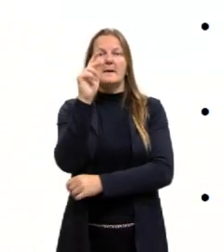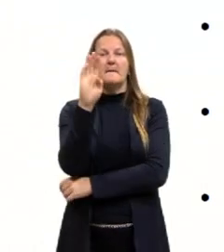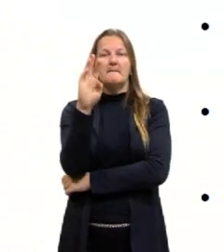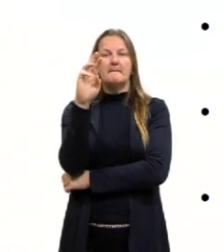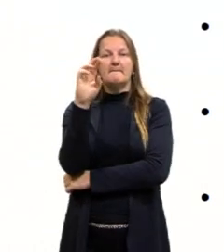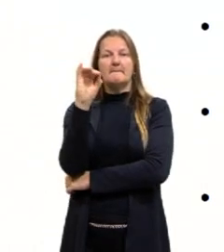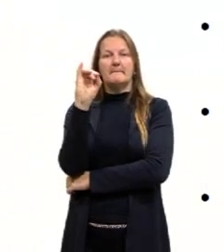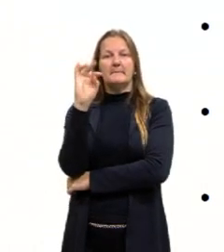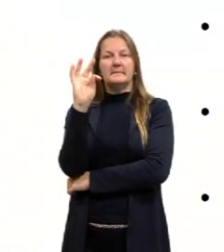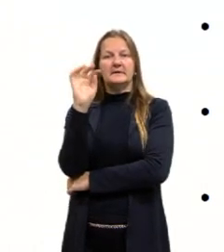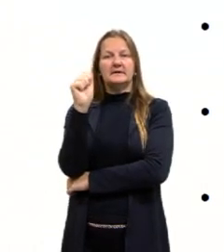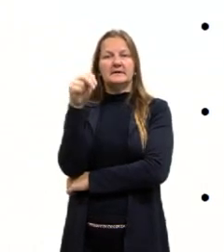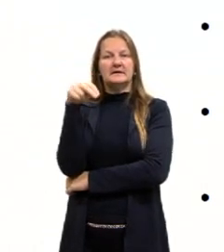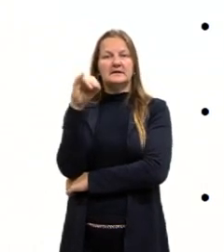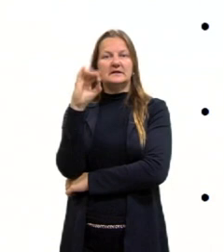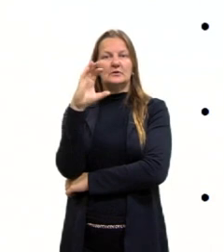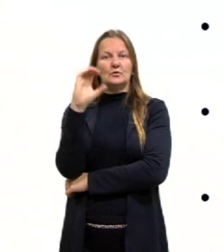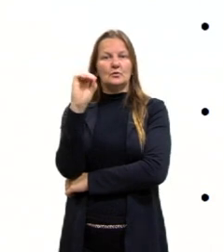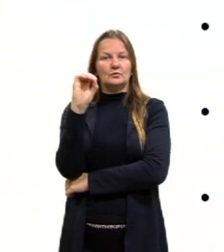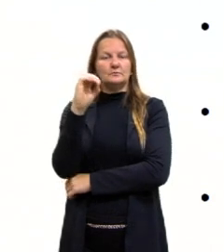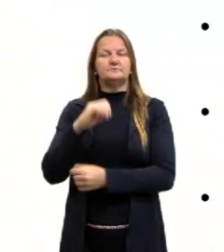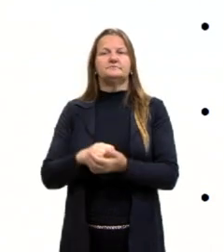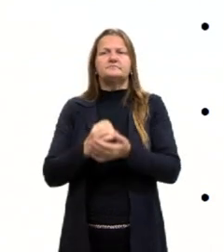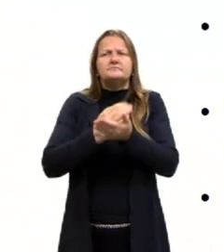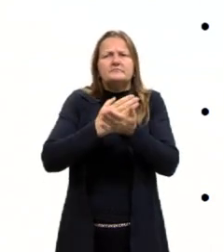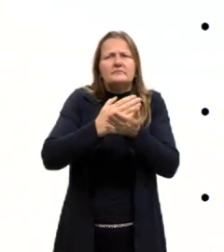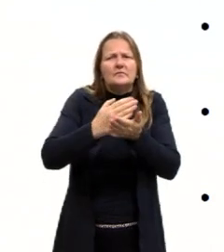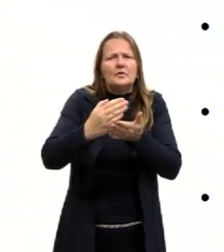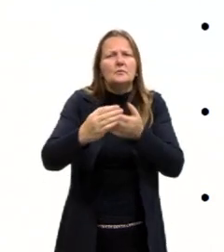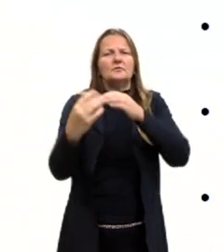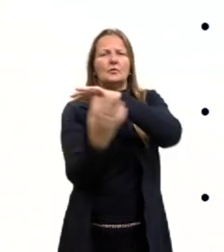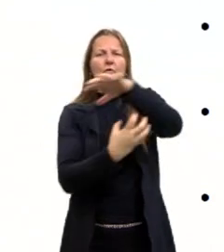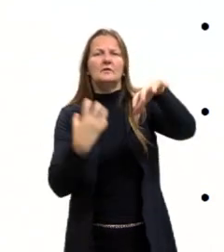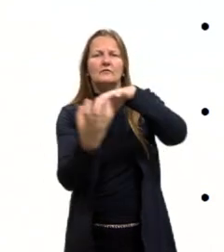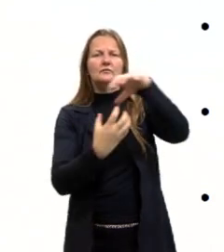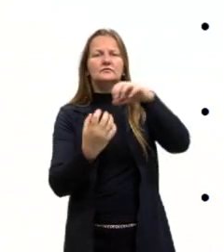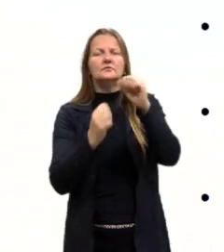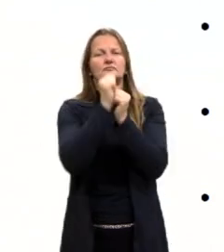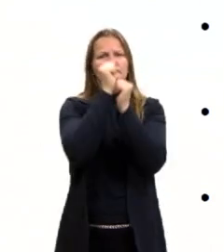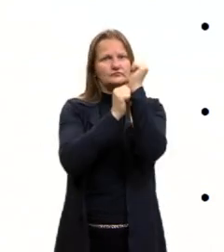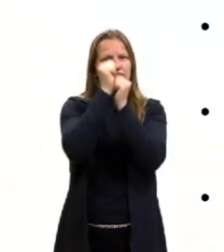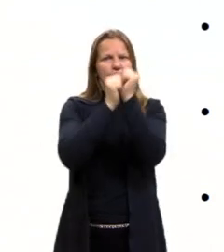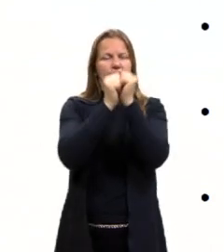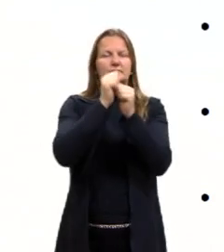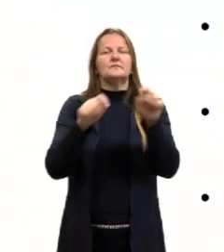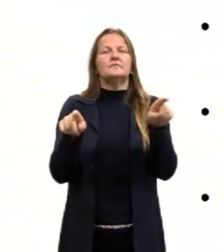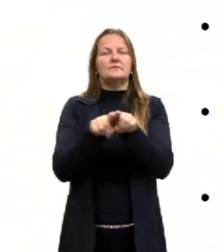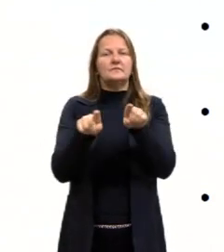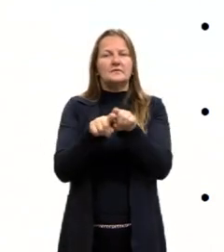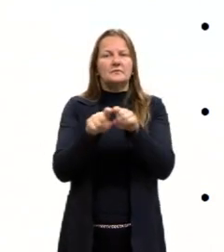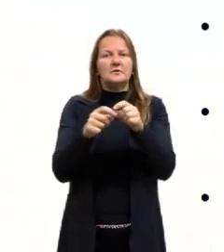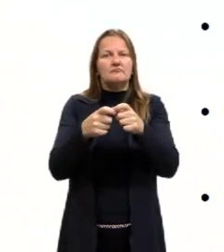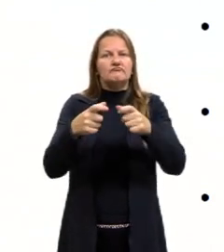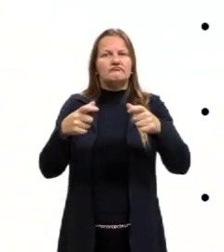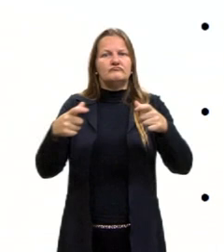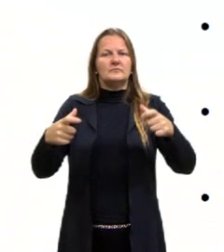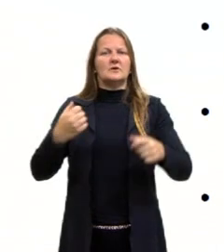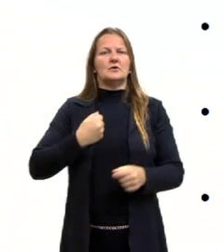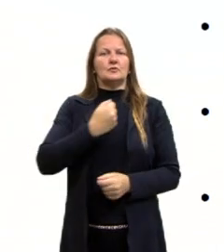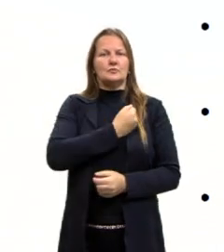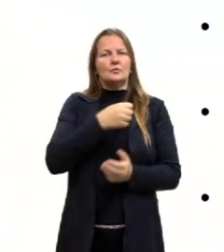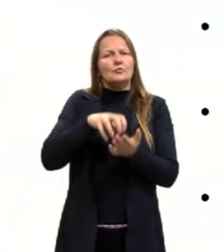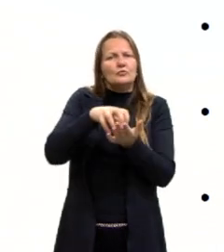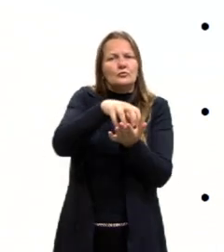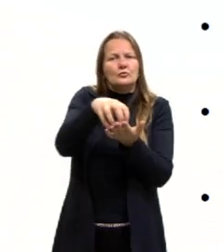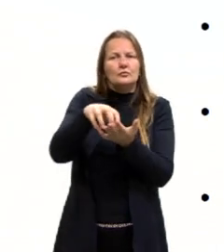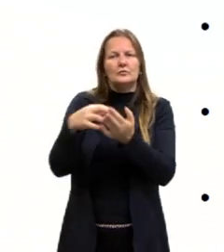posição, em grande parte, por ele ter iniciado a Revolução Industrial e também pelo grande número de colônias que